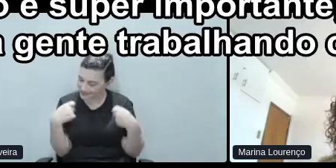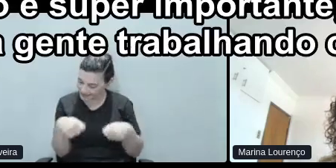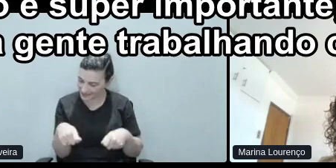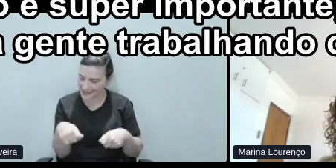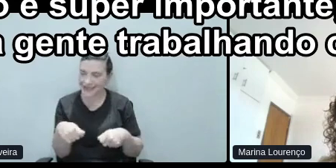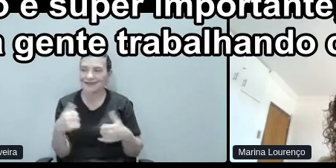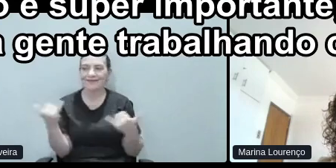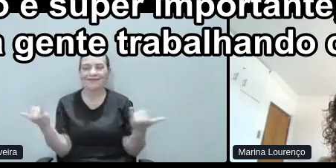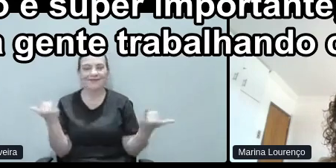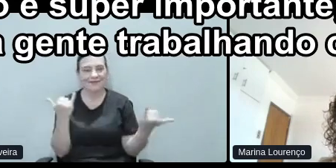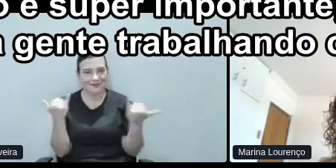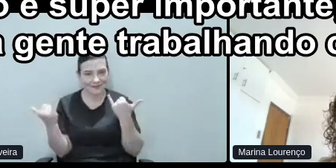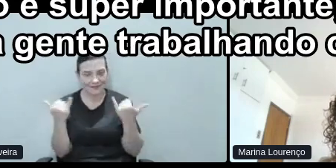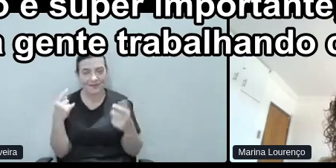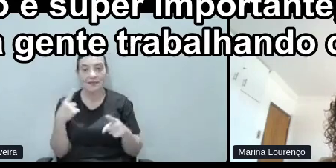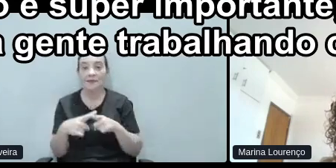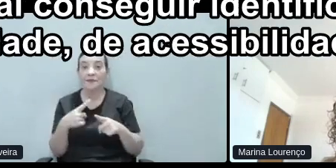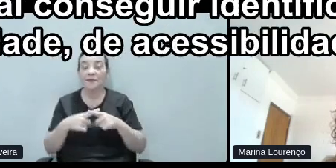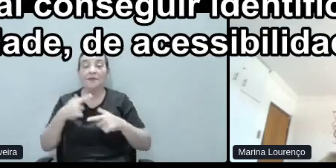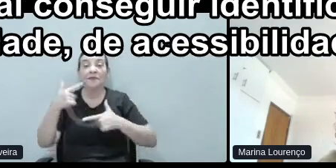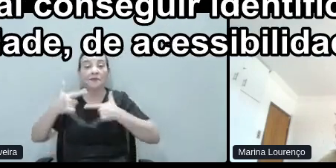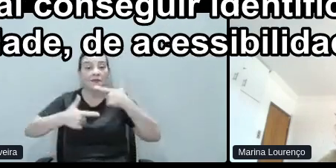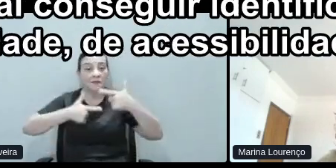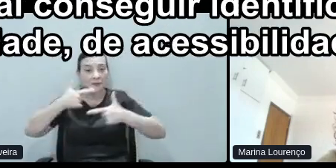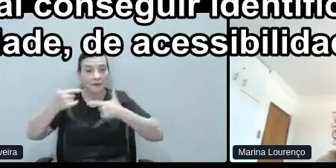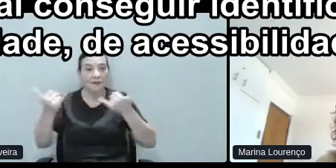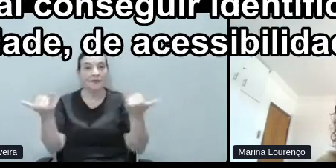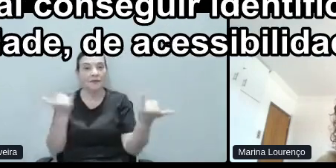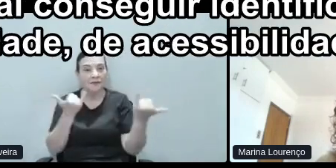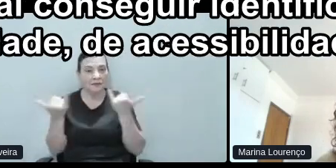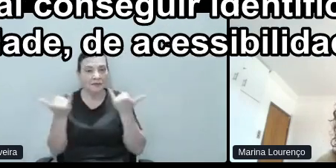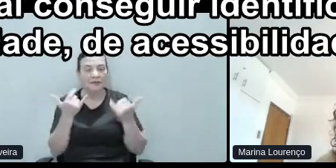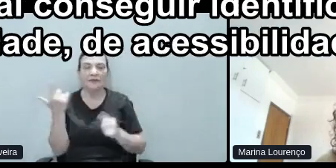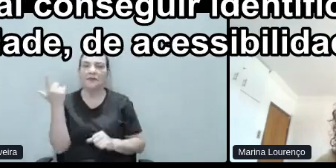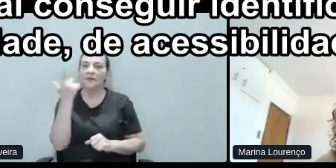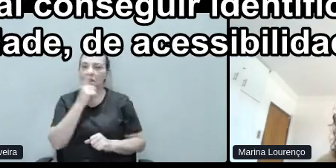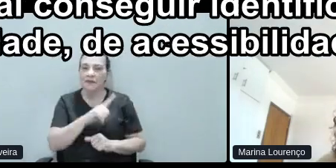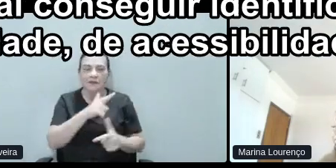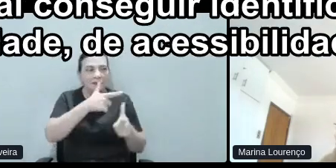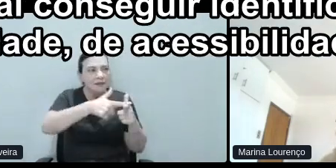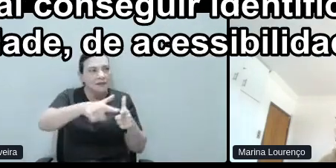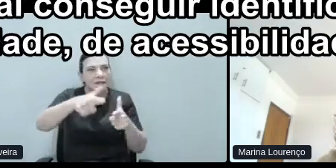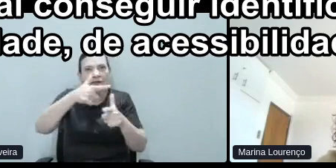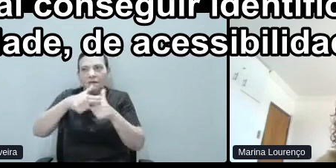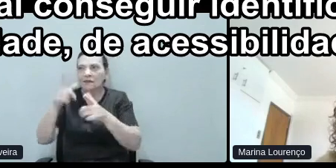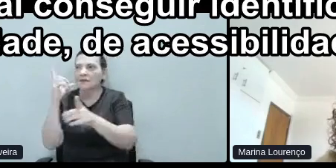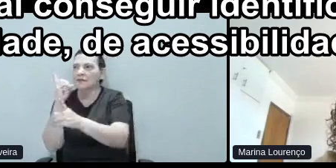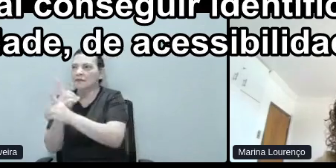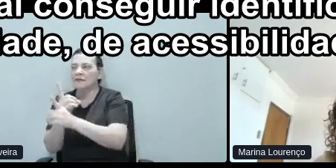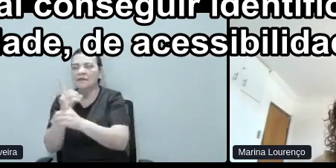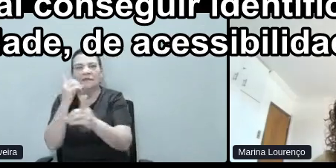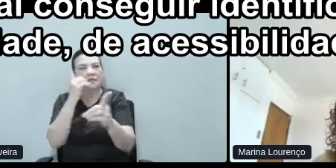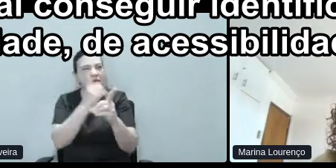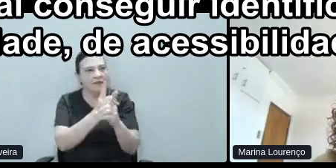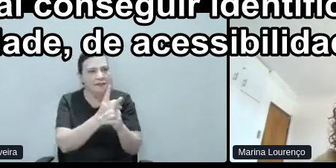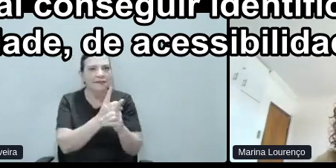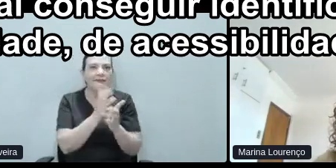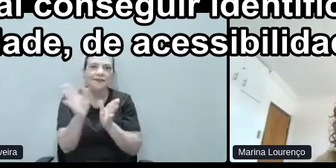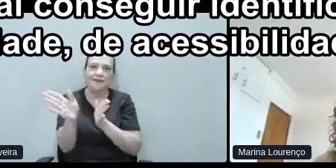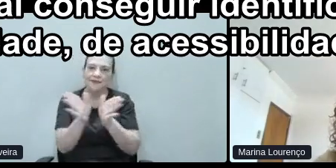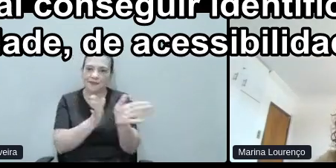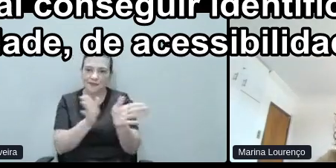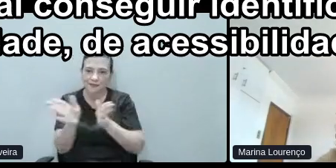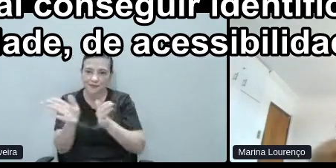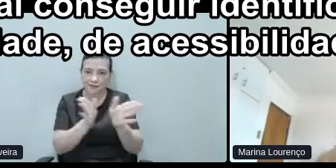Porque a gente trabalhando com o feedback, a gente vai conseguir identificar os problemas de usabilidade, de acessibilidade. Então,